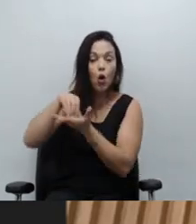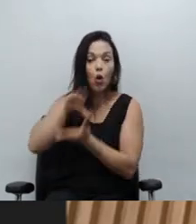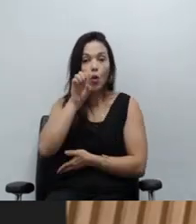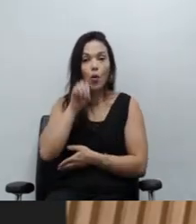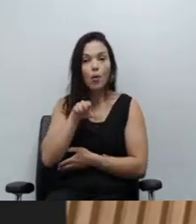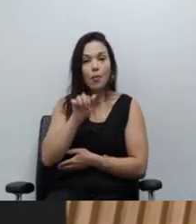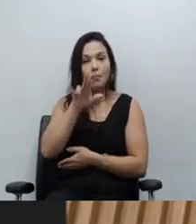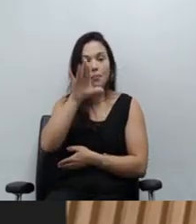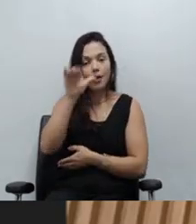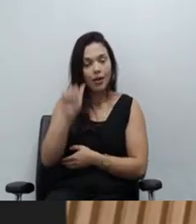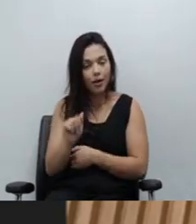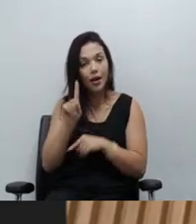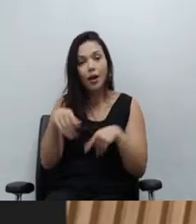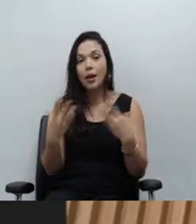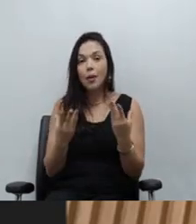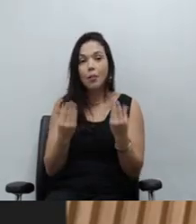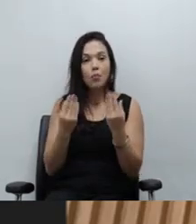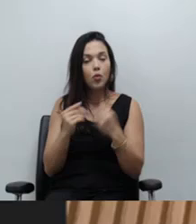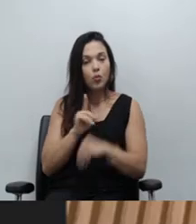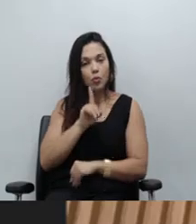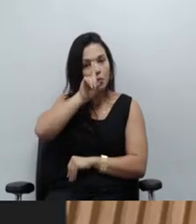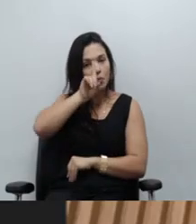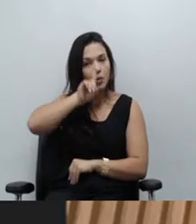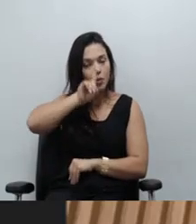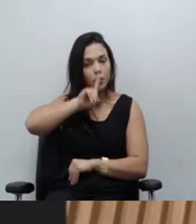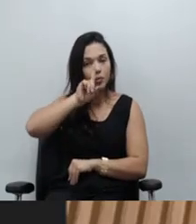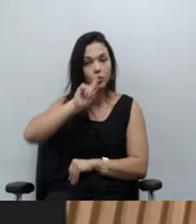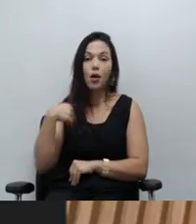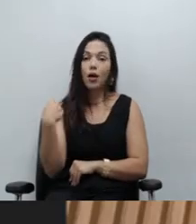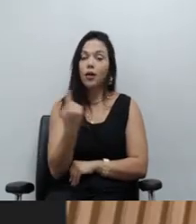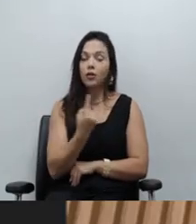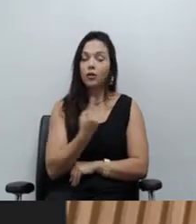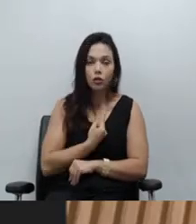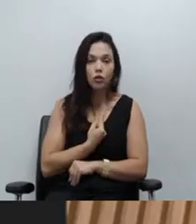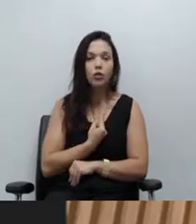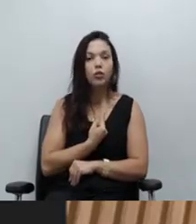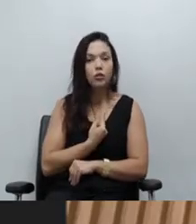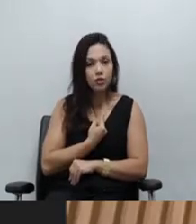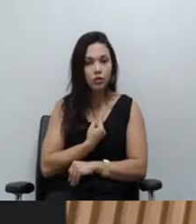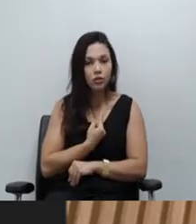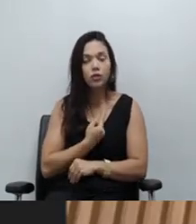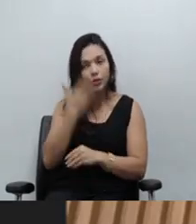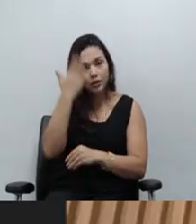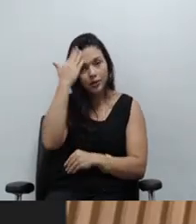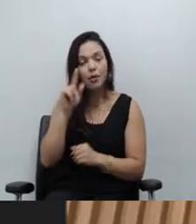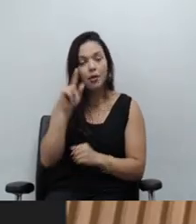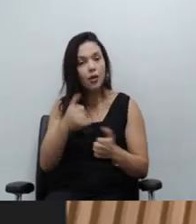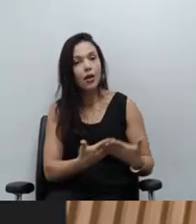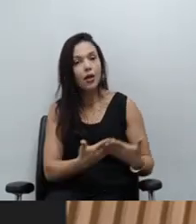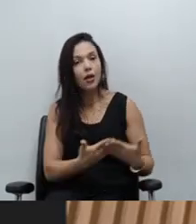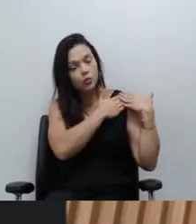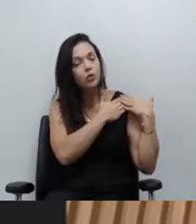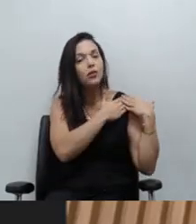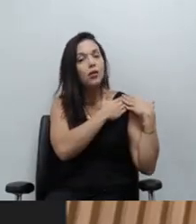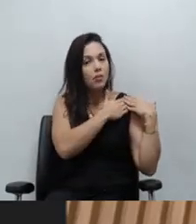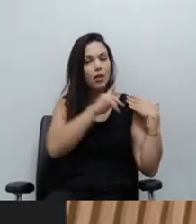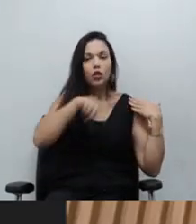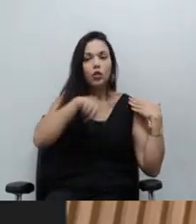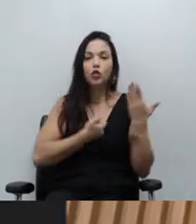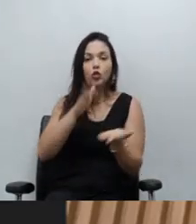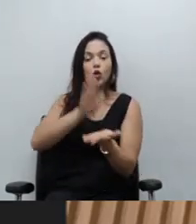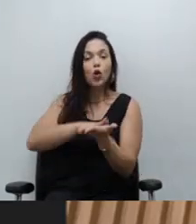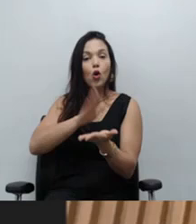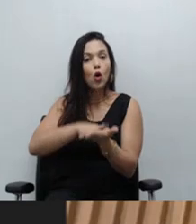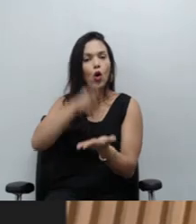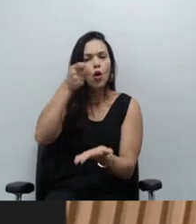muito, muito perigoso que a gente, inclusive passível de responsabilização, a gente que cobra tanto